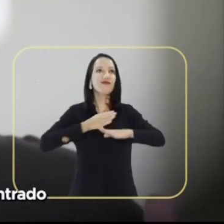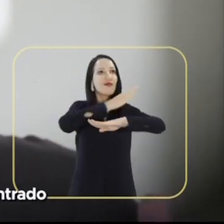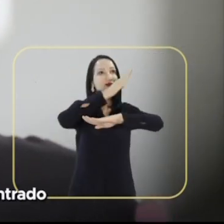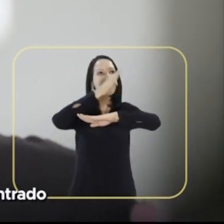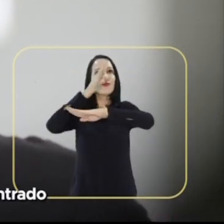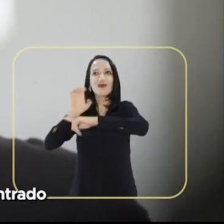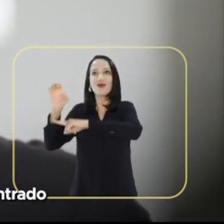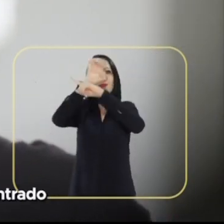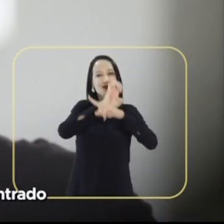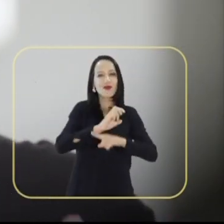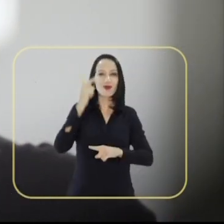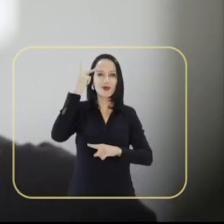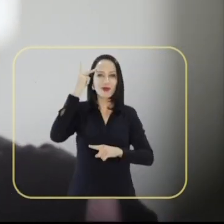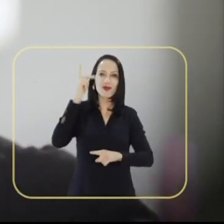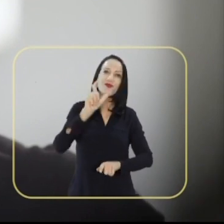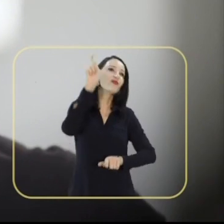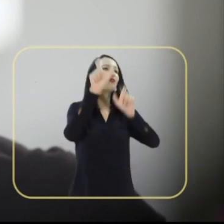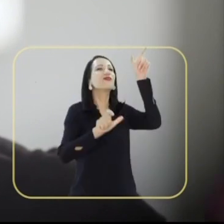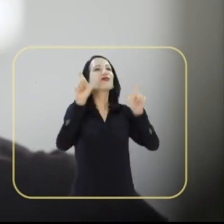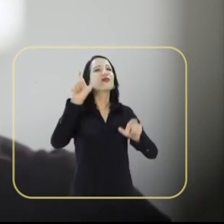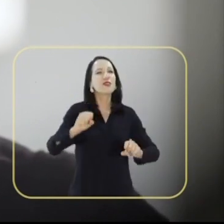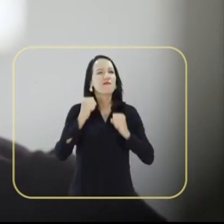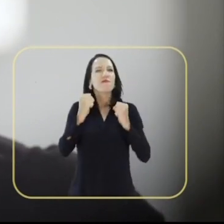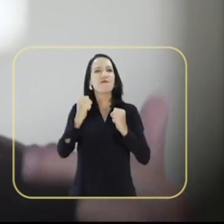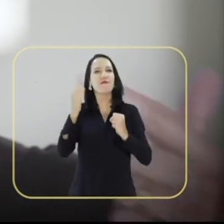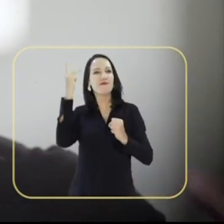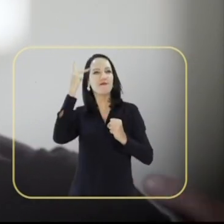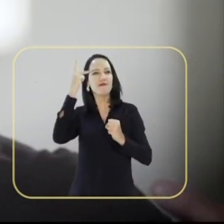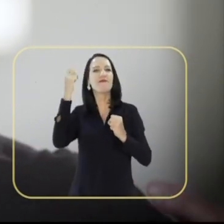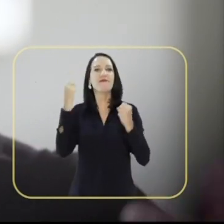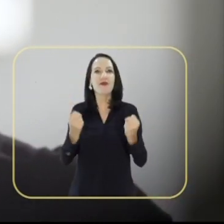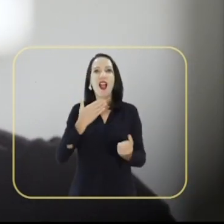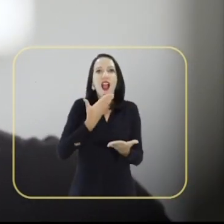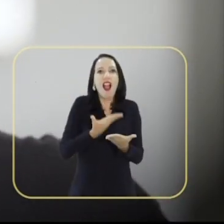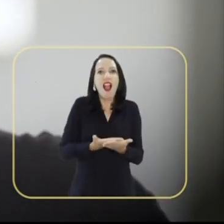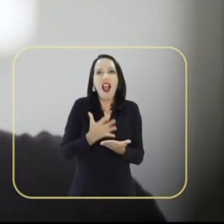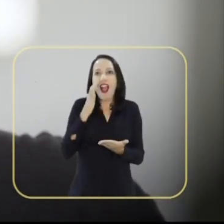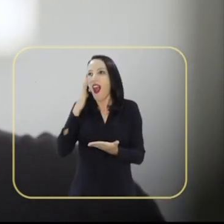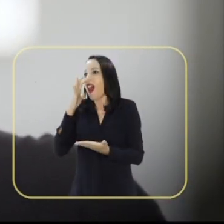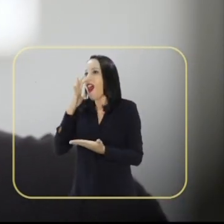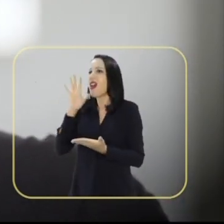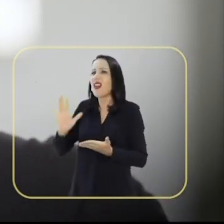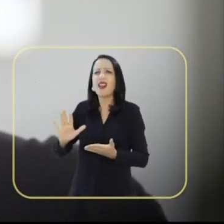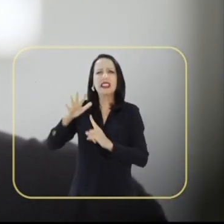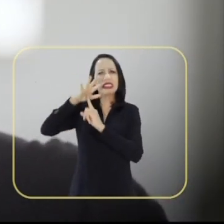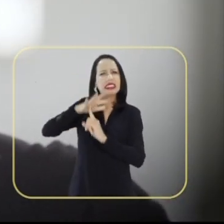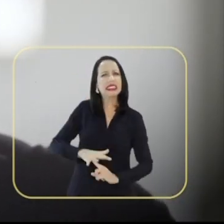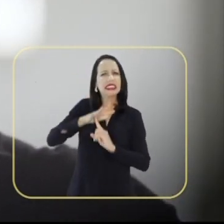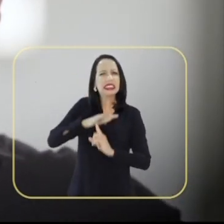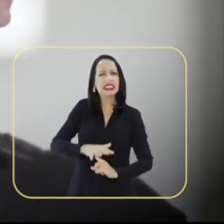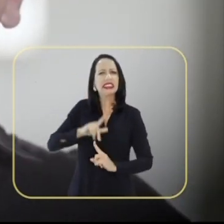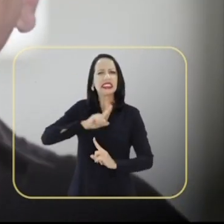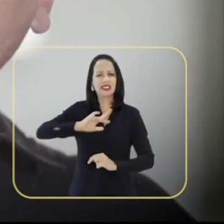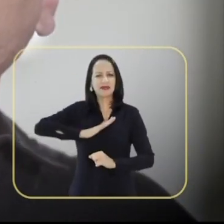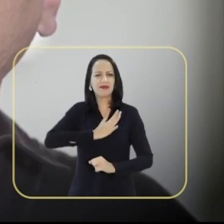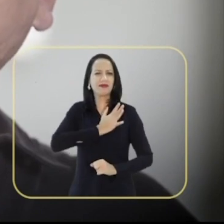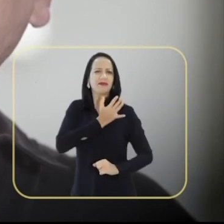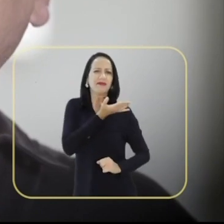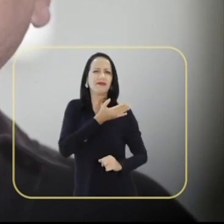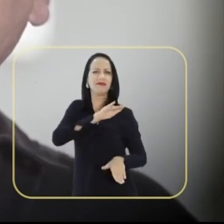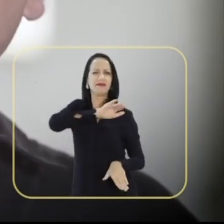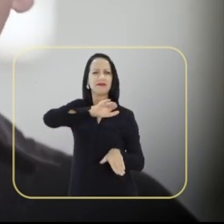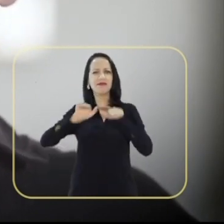percorrer o estado de São Paulo, tenho encontrado inúmeras mulheres fortes, admiráveis, mas que sofrem com preconceito e com a